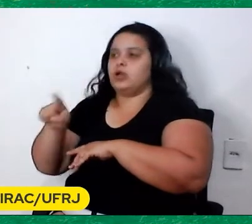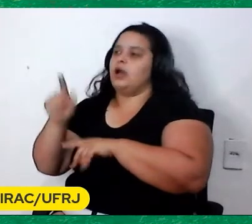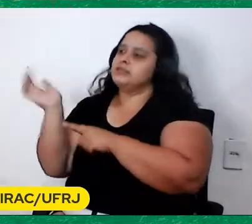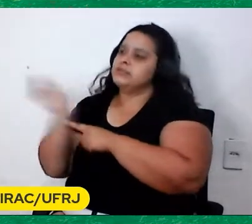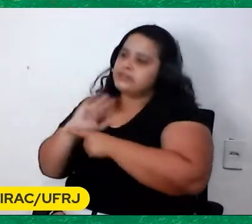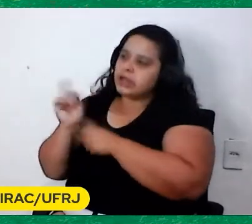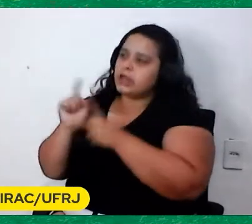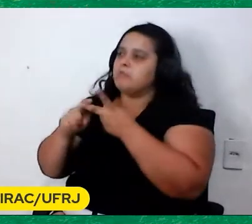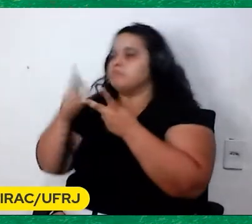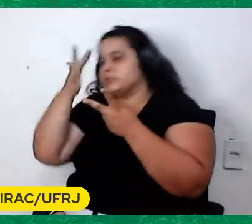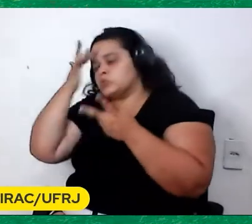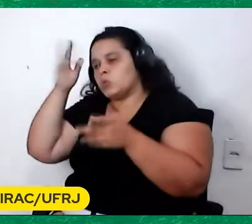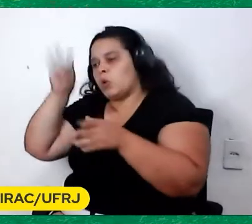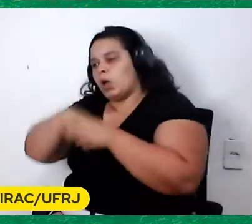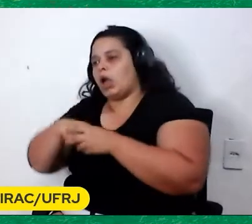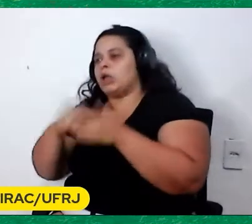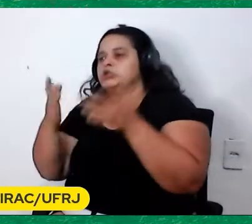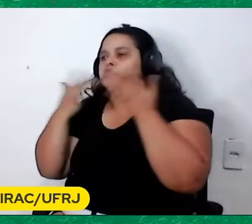de teatro Que